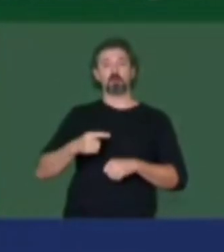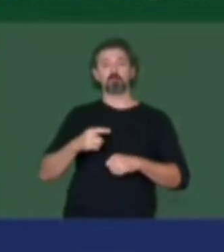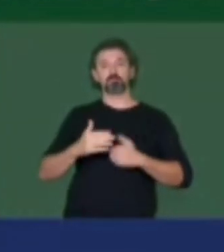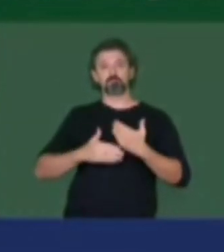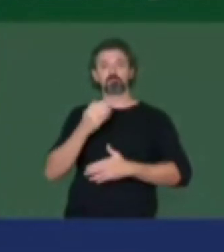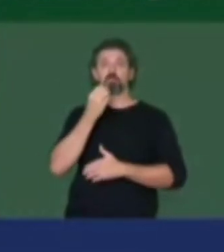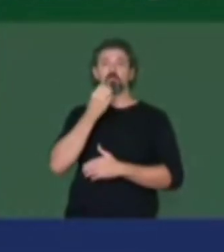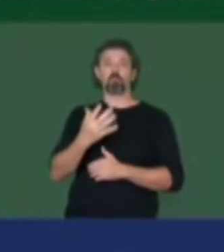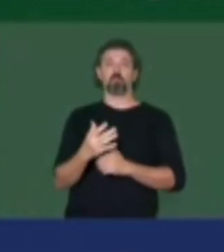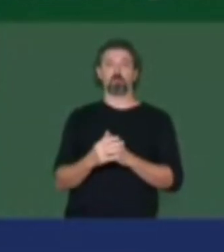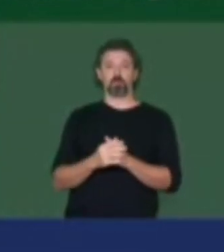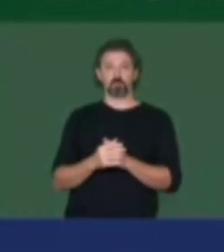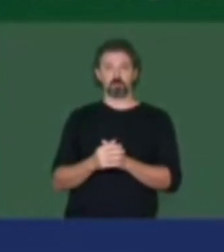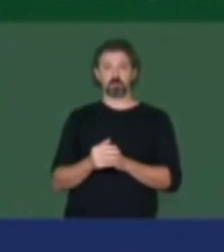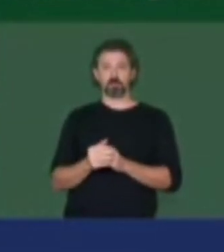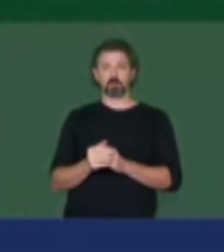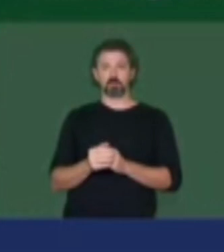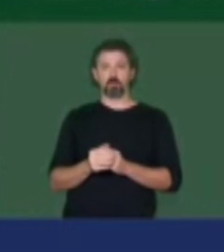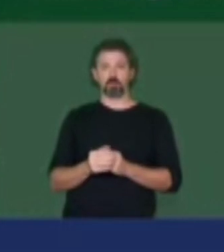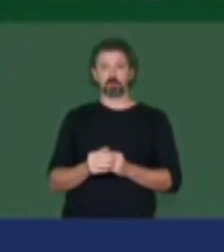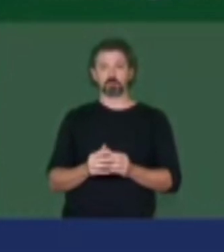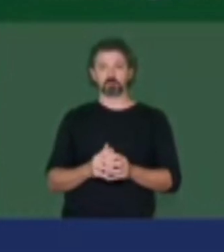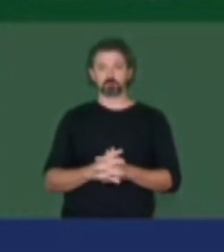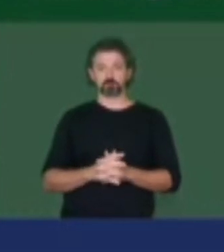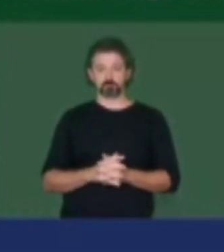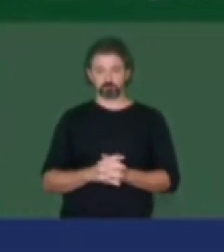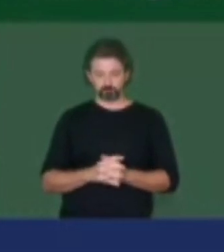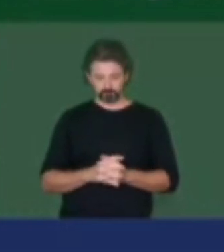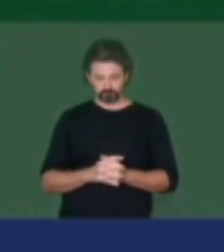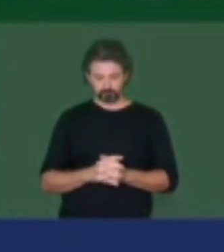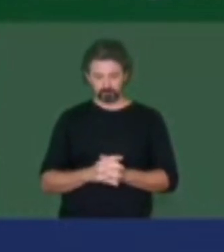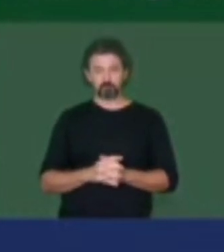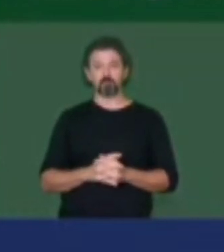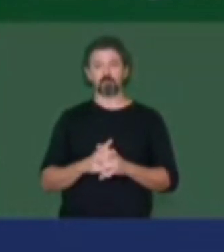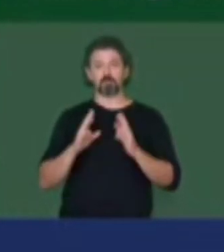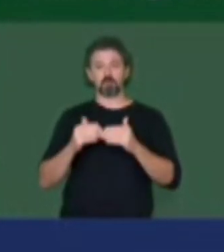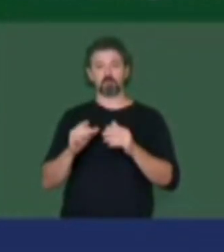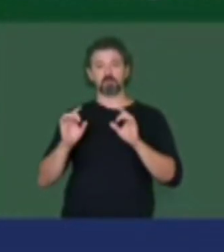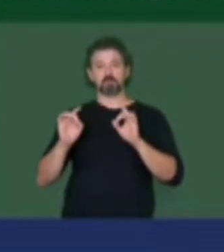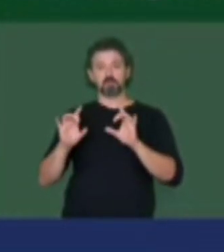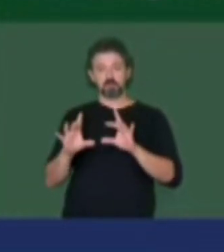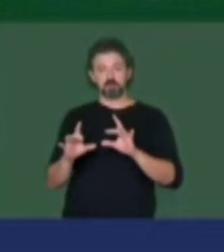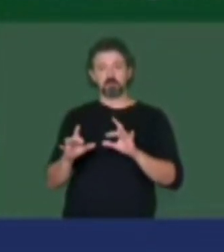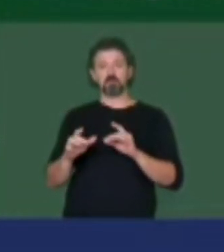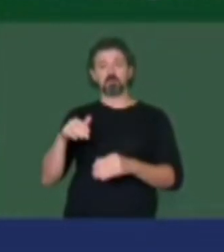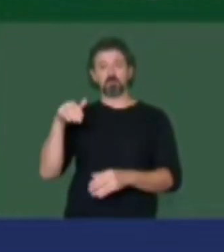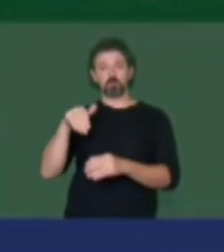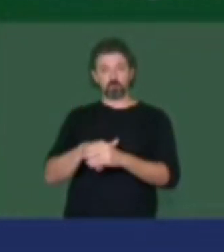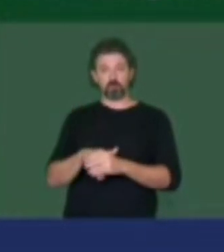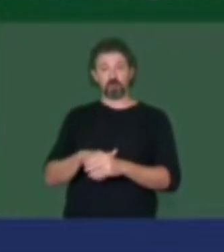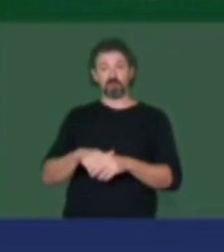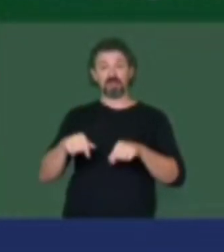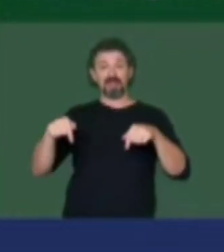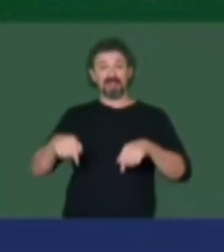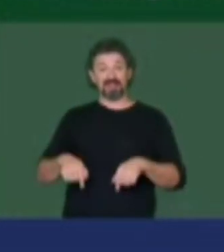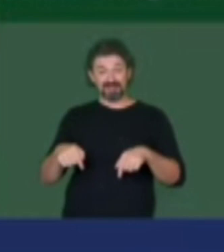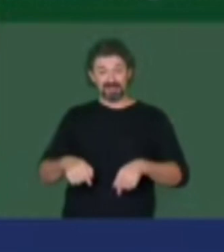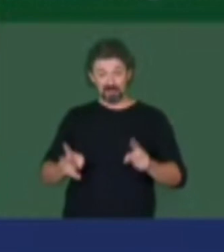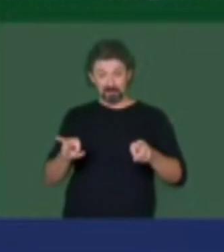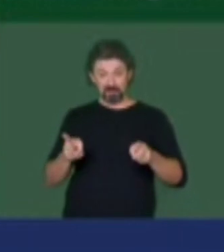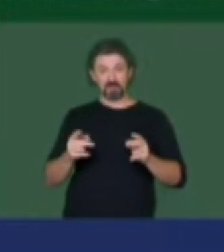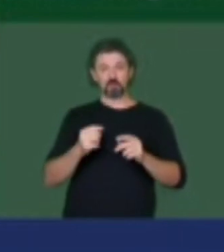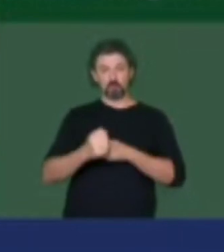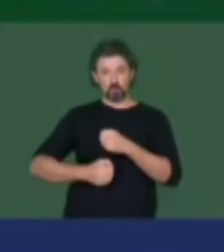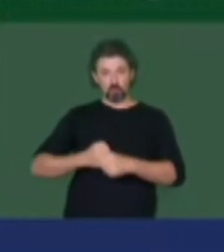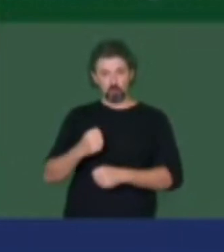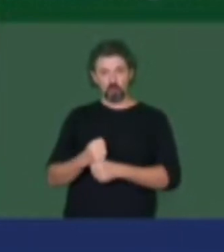montagem desta comissão especial, votando ainda nessa legislatura a PEC do